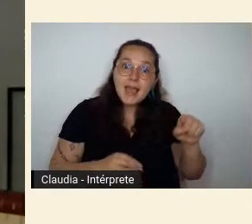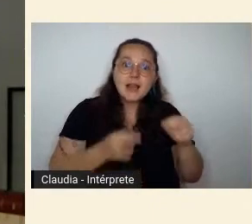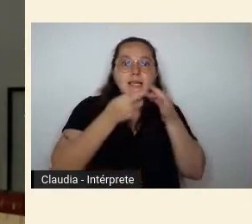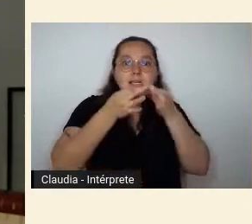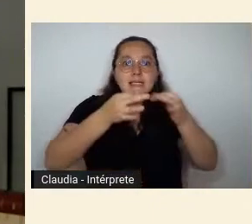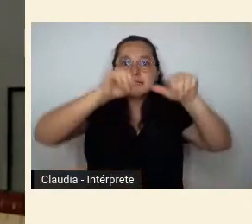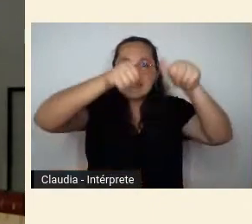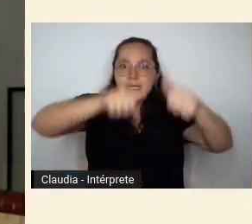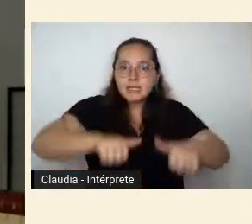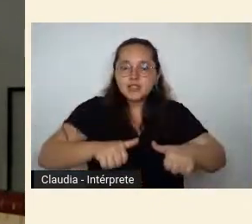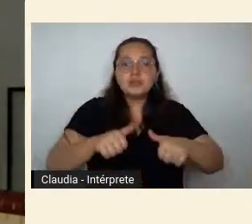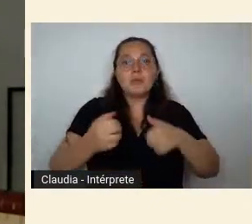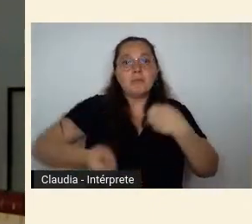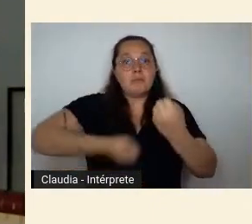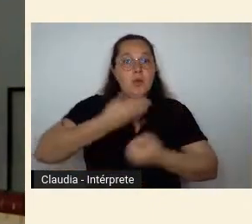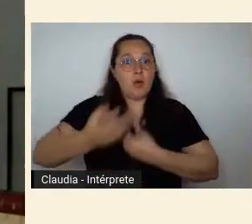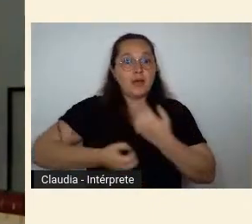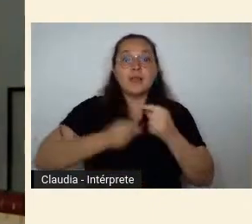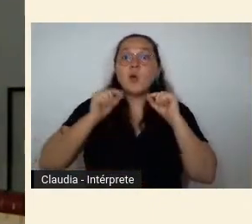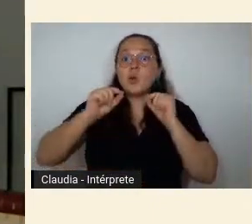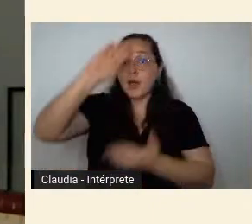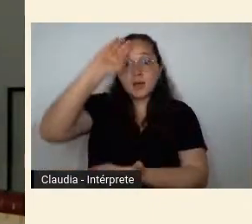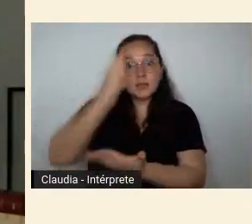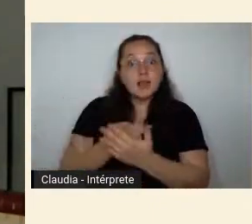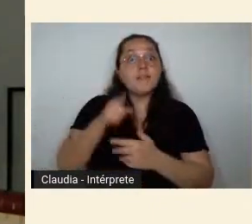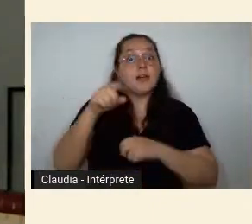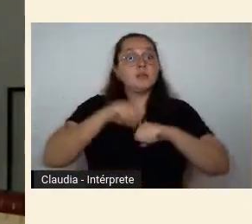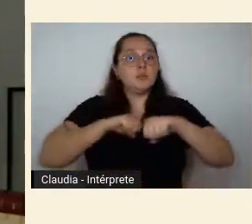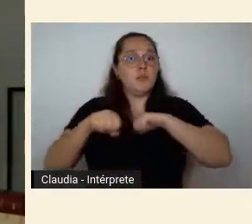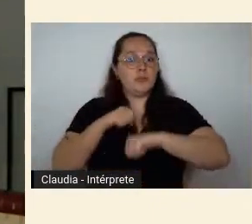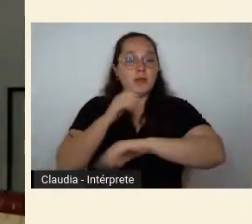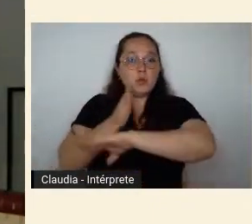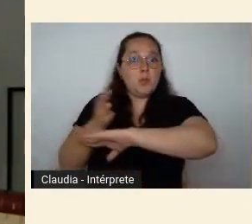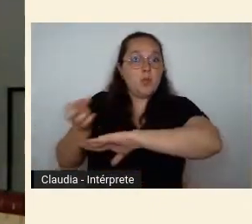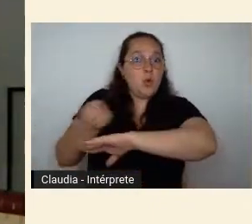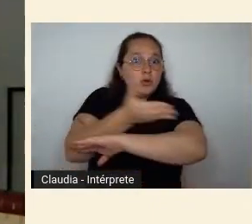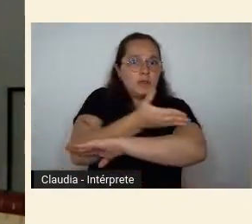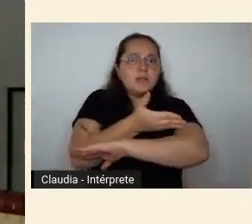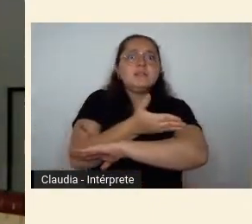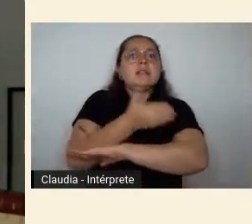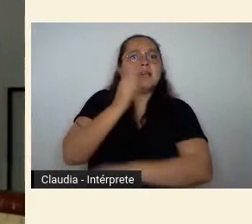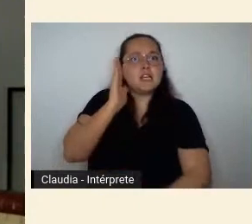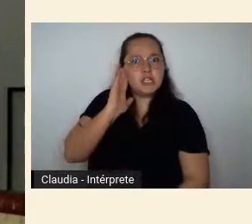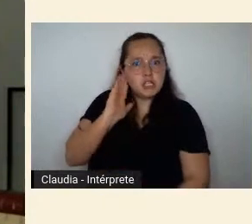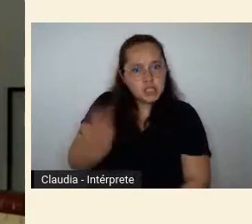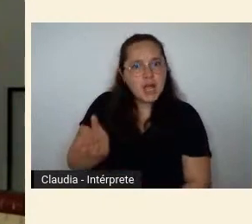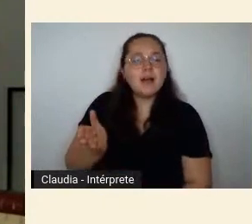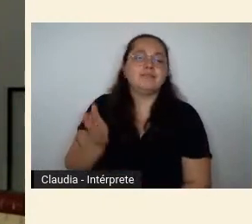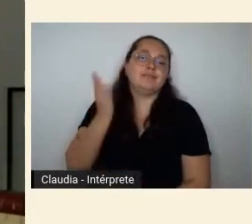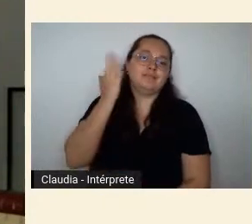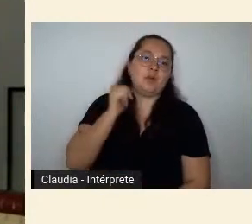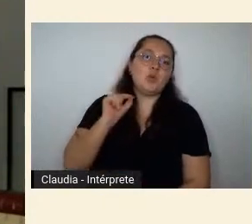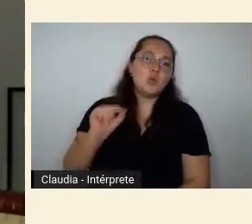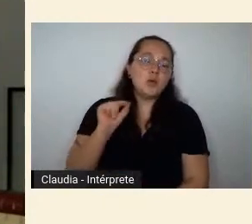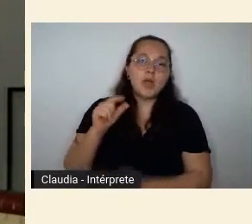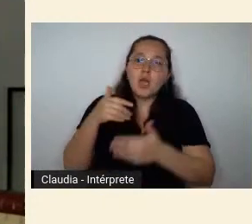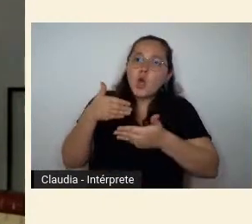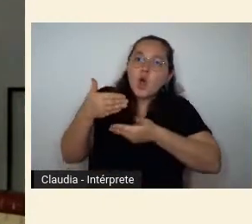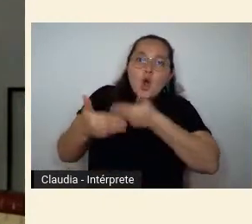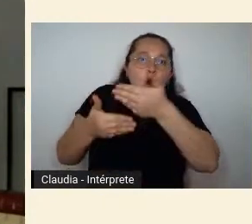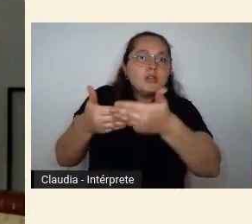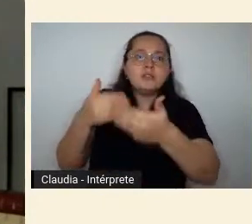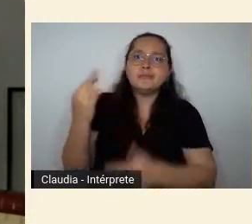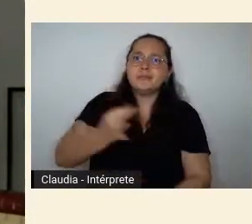modernista era de fato na sua própria origem local a materialização de algo muito mais amplo em curso no país